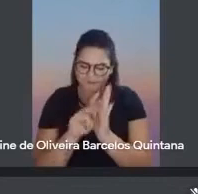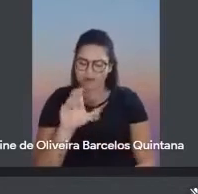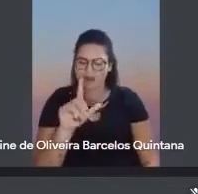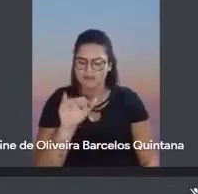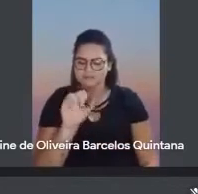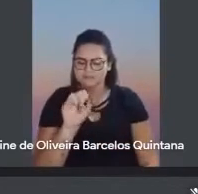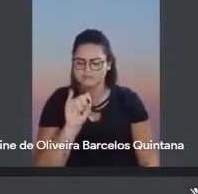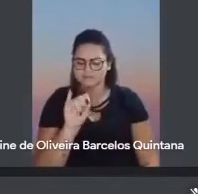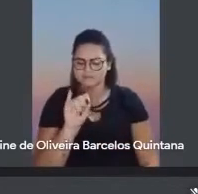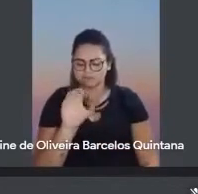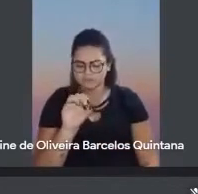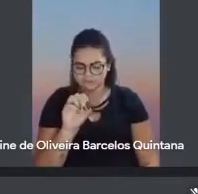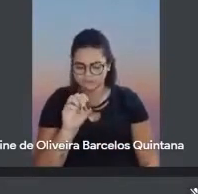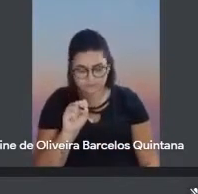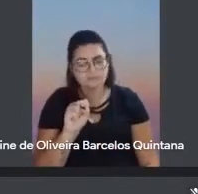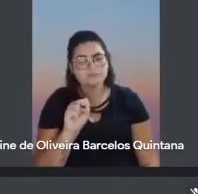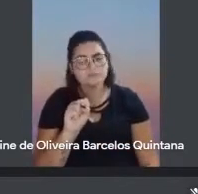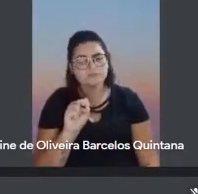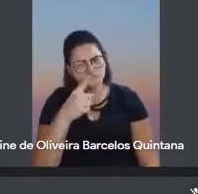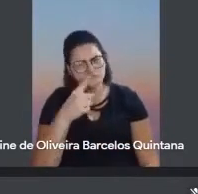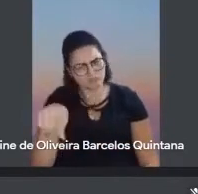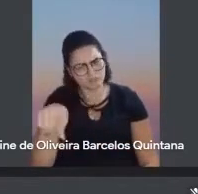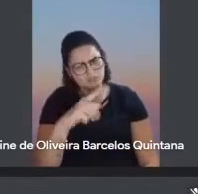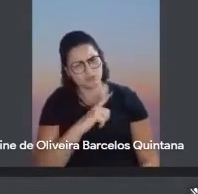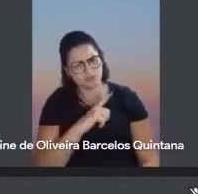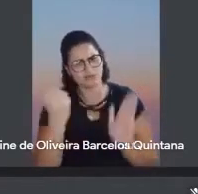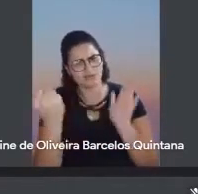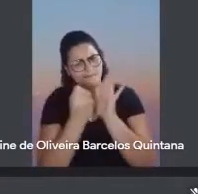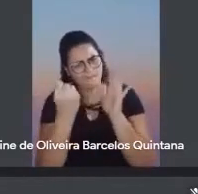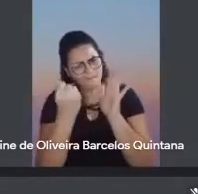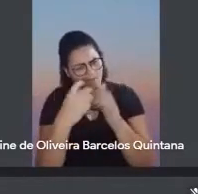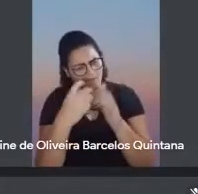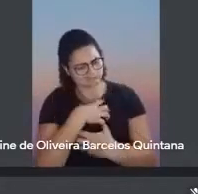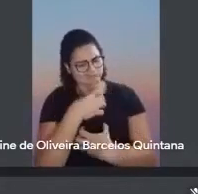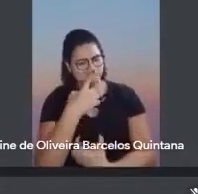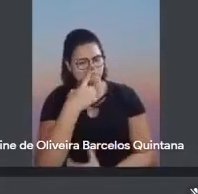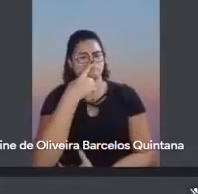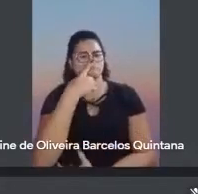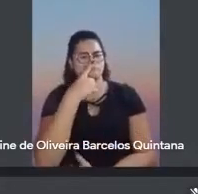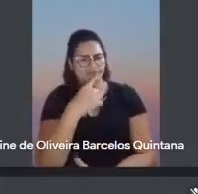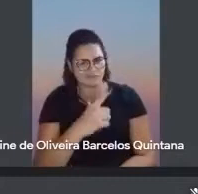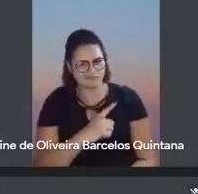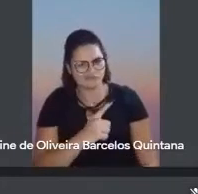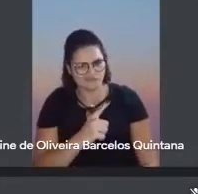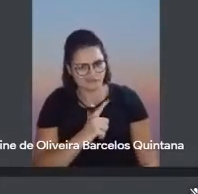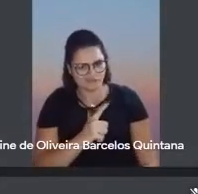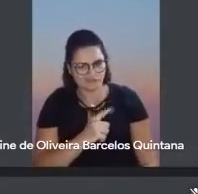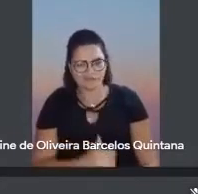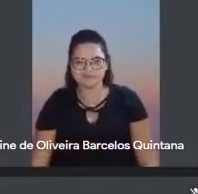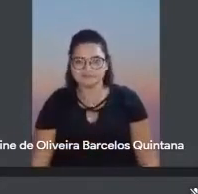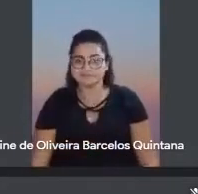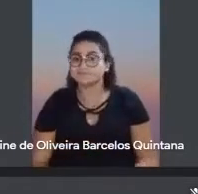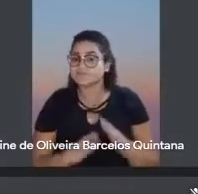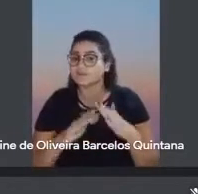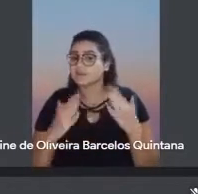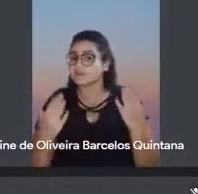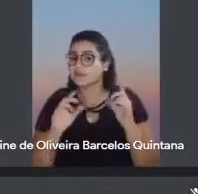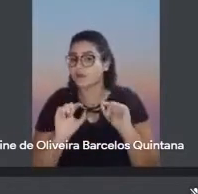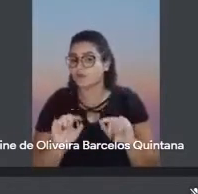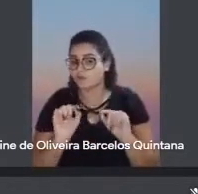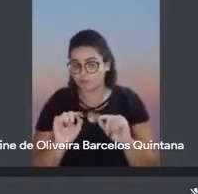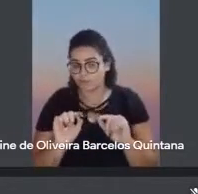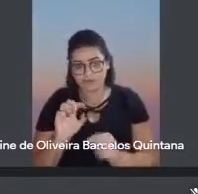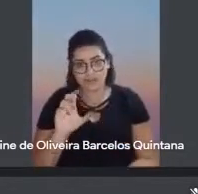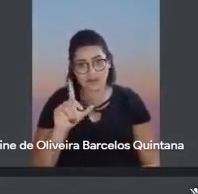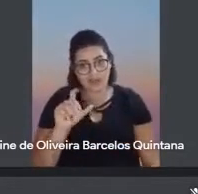livros que te marcaram, que te mexeram com você, né? Então, ele diz assim, um clássico é uma obra